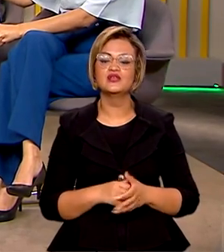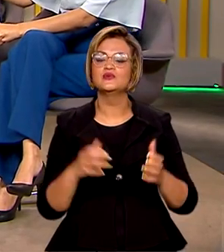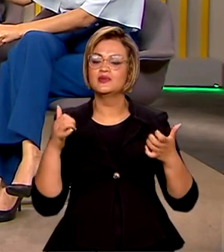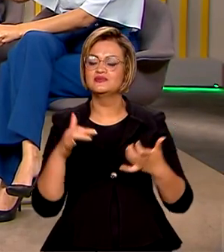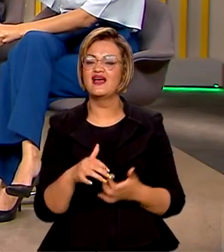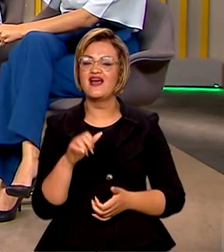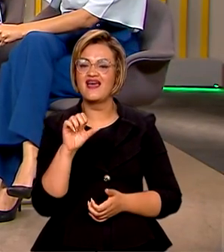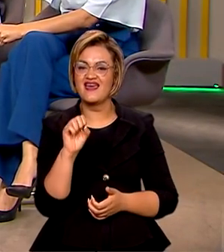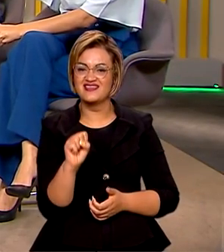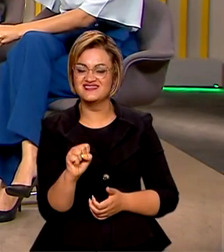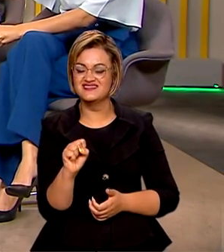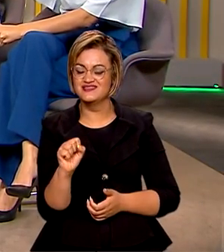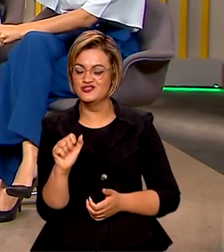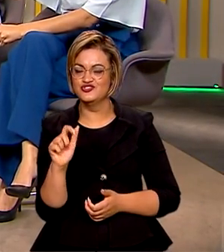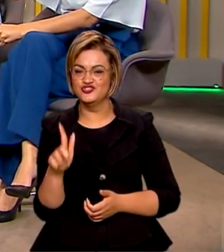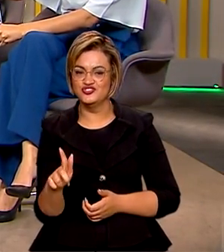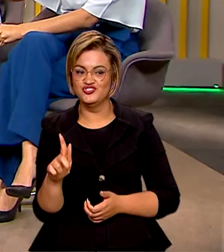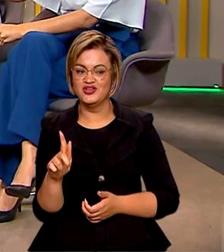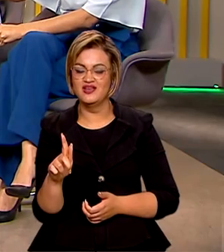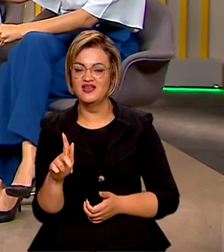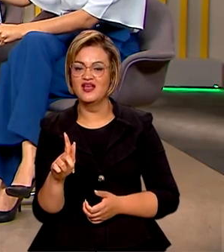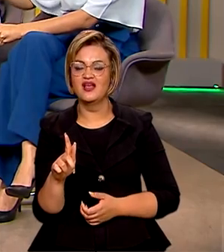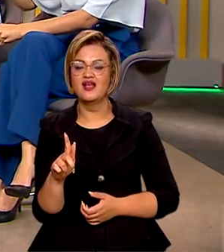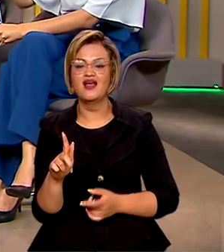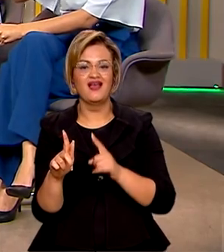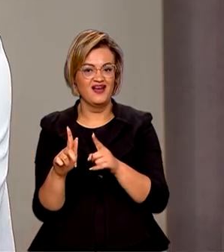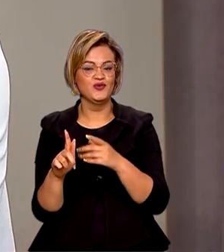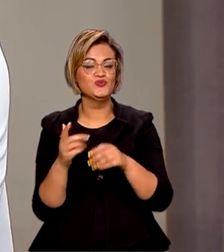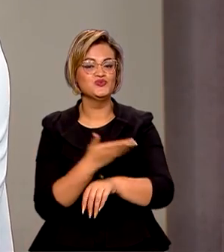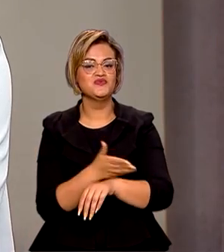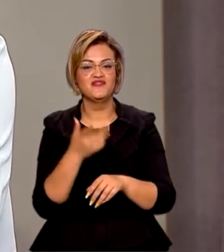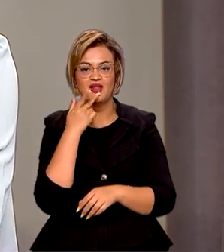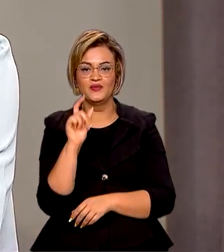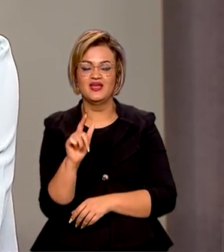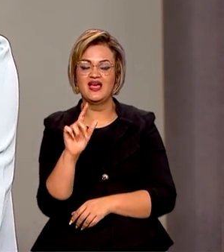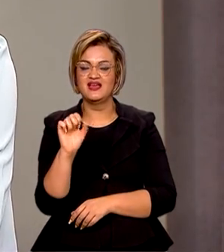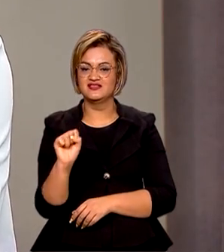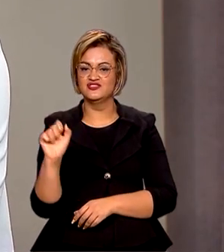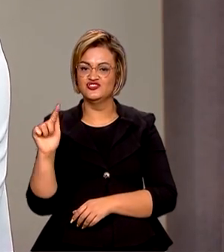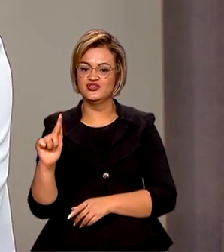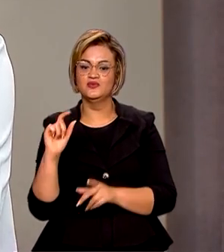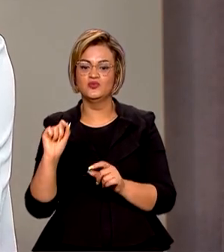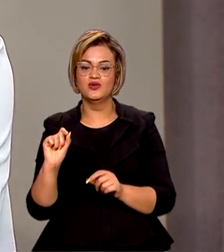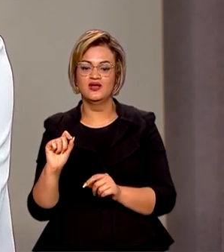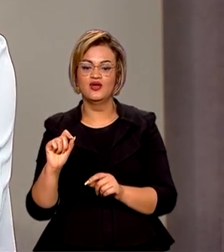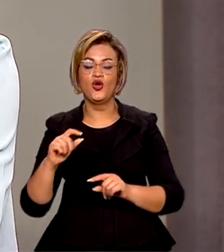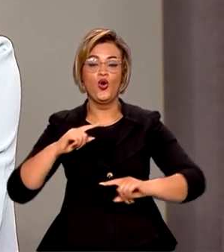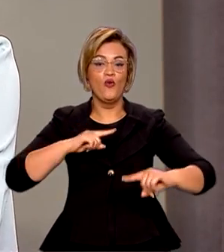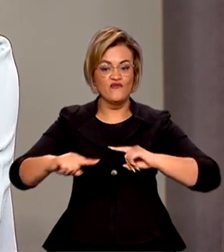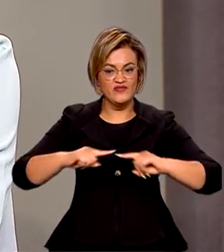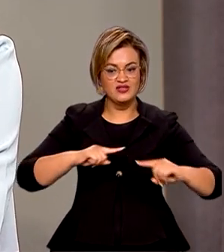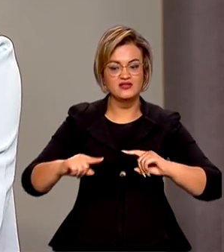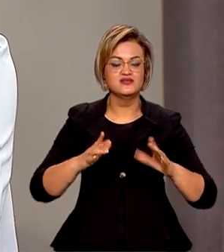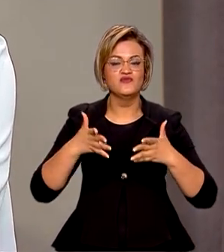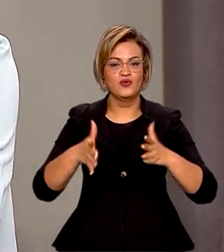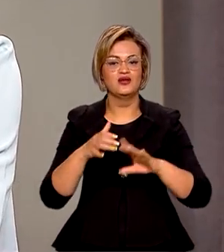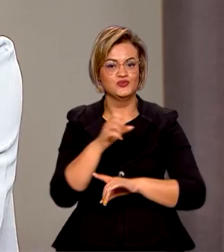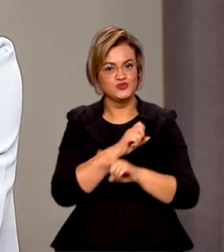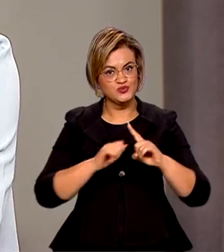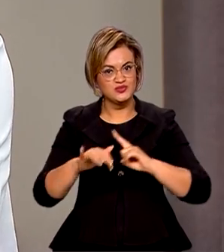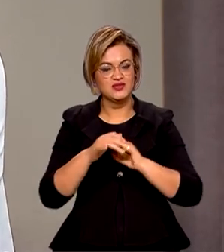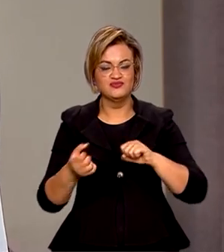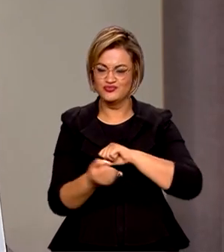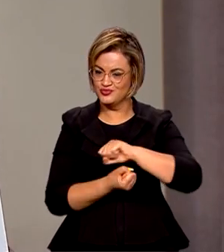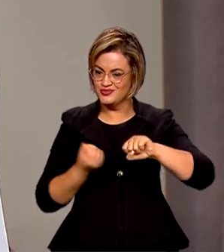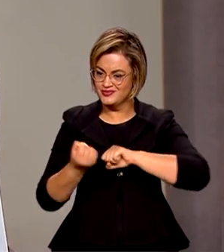ESG, né? Que é a expressão que está em alta agora, é a governança com foco no social, no sustentável